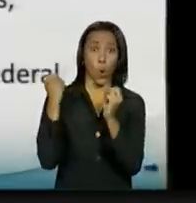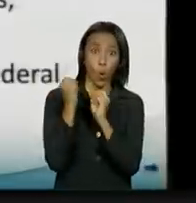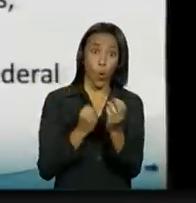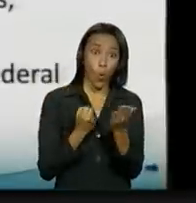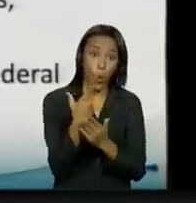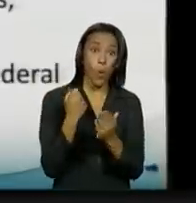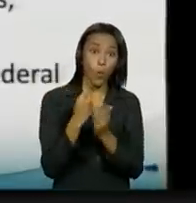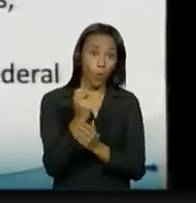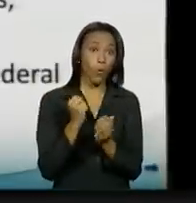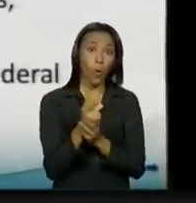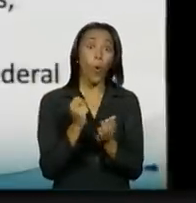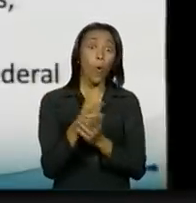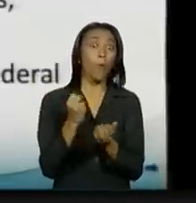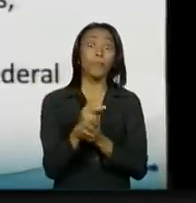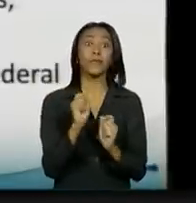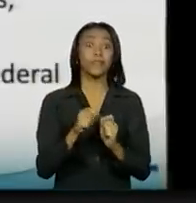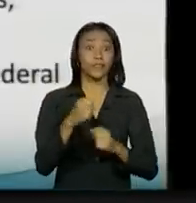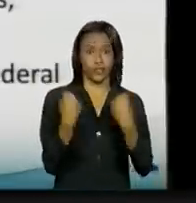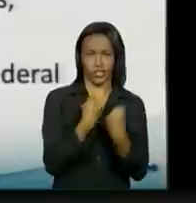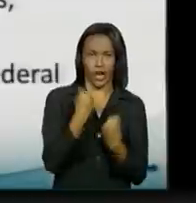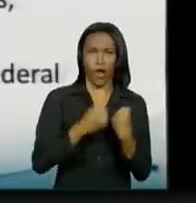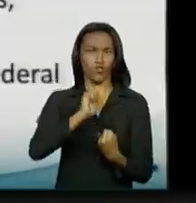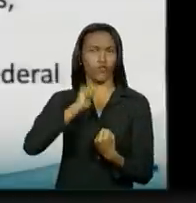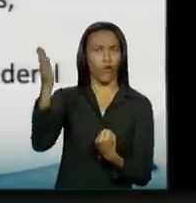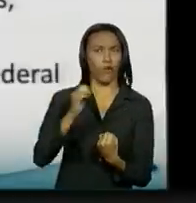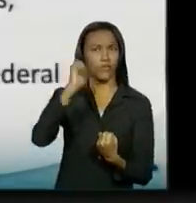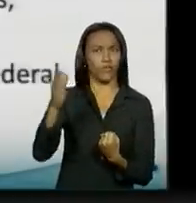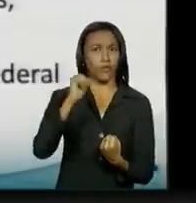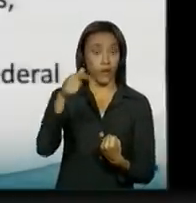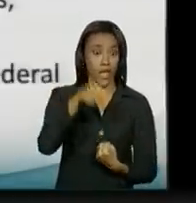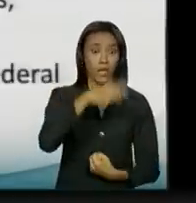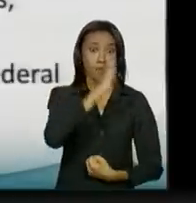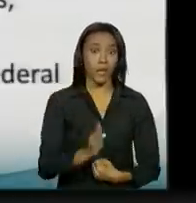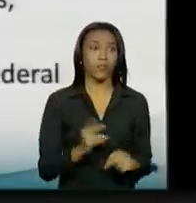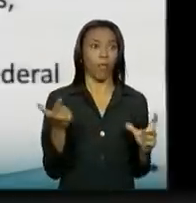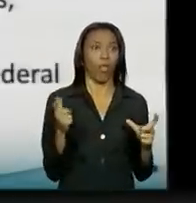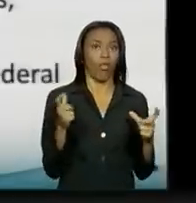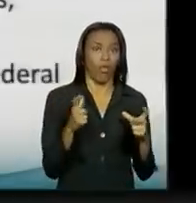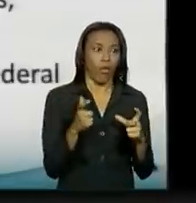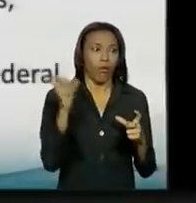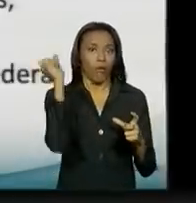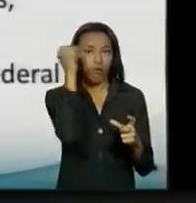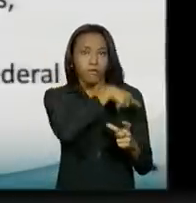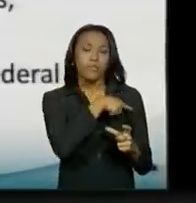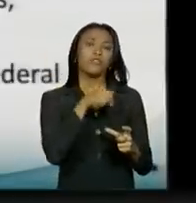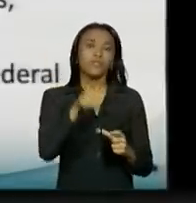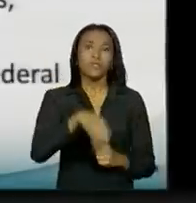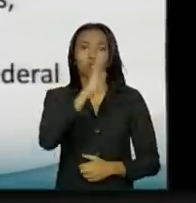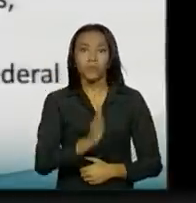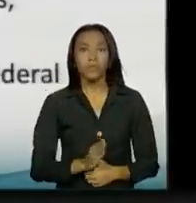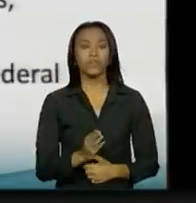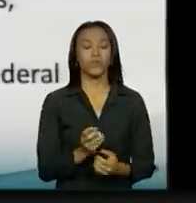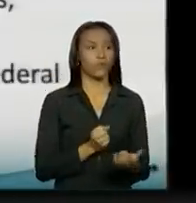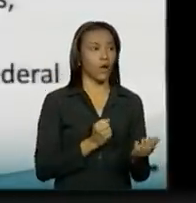comendo o nosso mercado, deixando menos espaço para a produção nossa. Fizemos várias